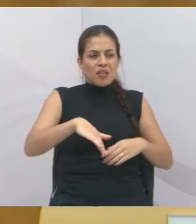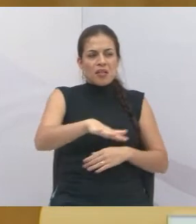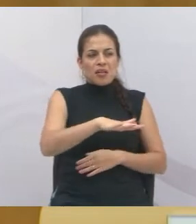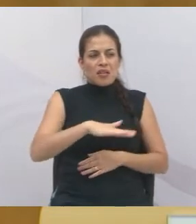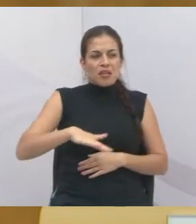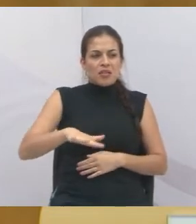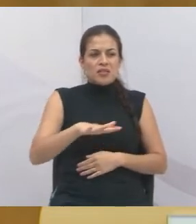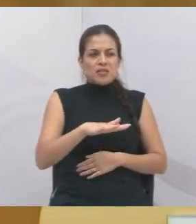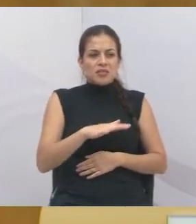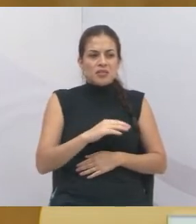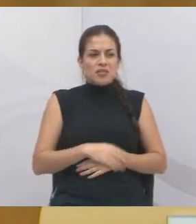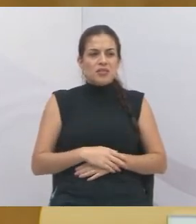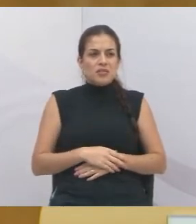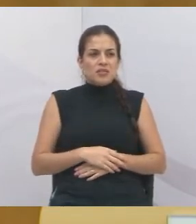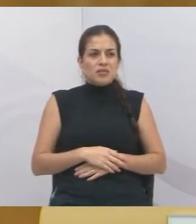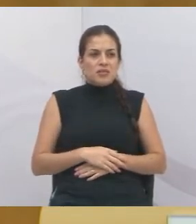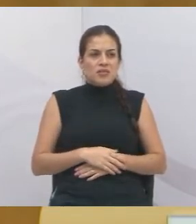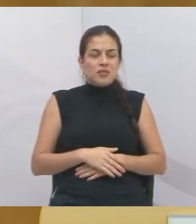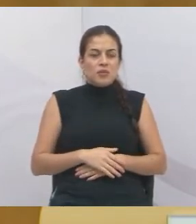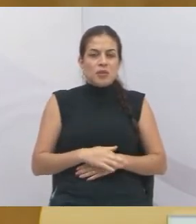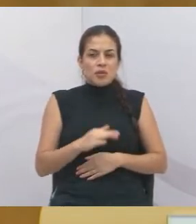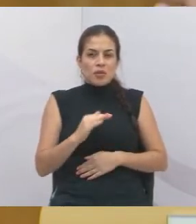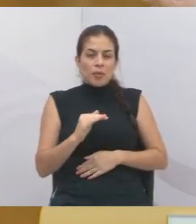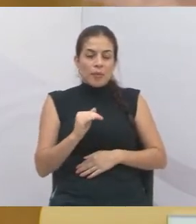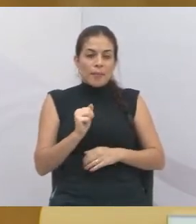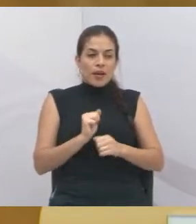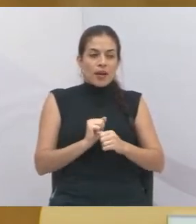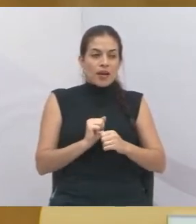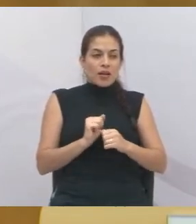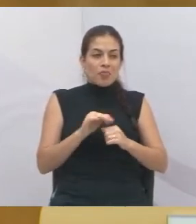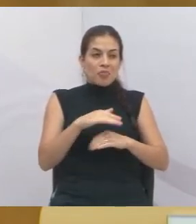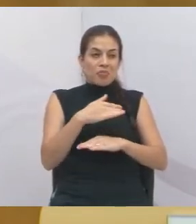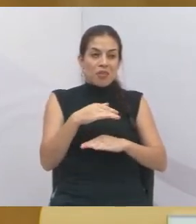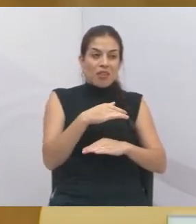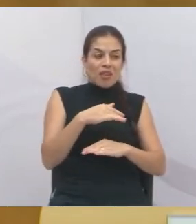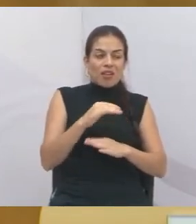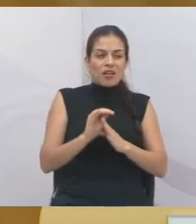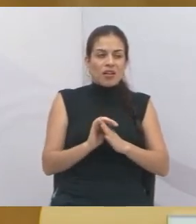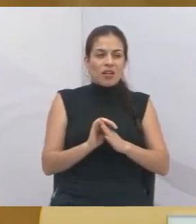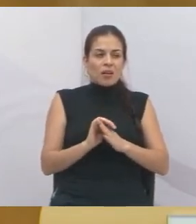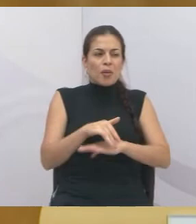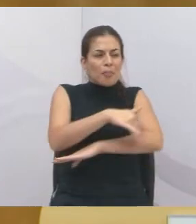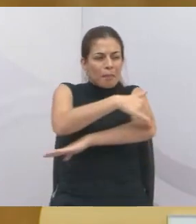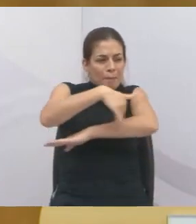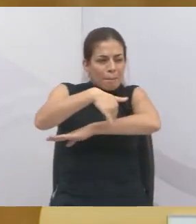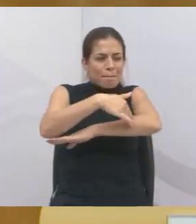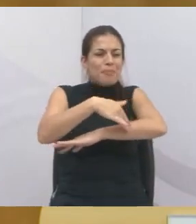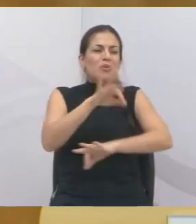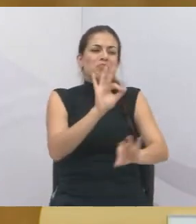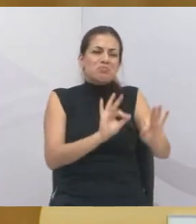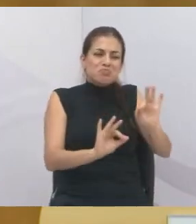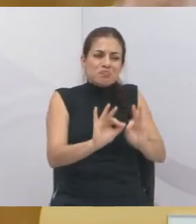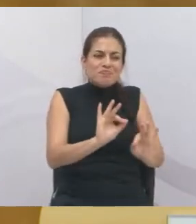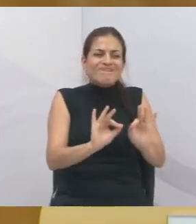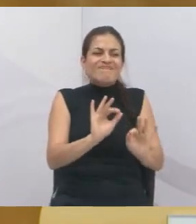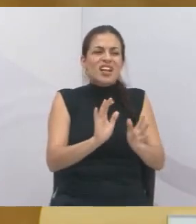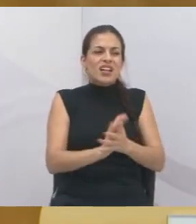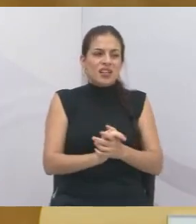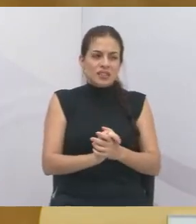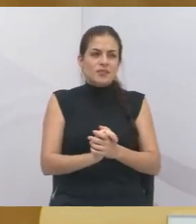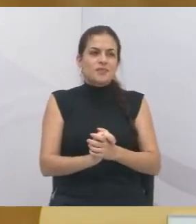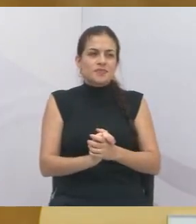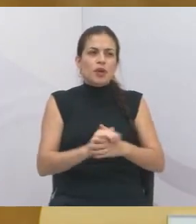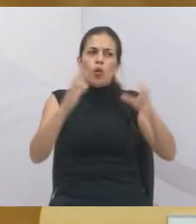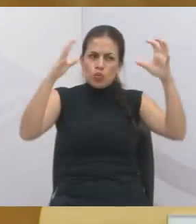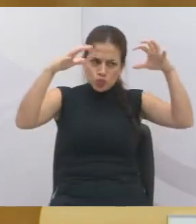transporta mercadorias, a produção agrícola, e as estradas precisam ser conservadas. Teve chuvas, mas também já